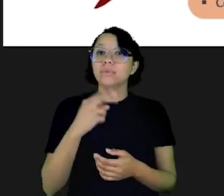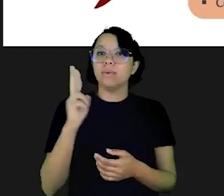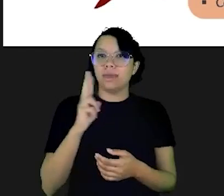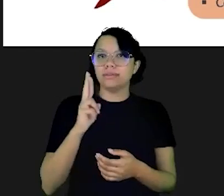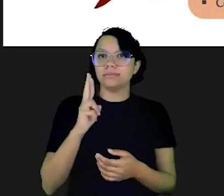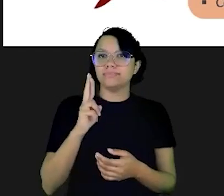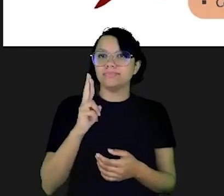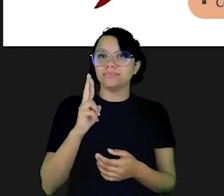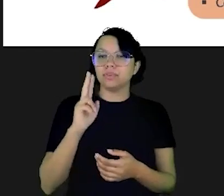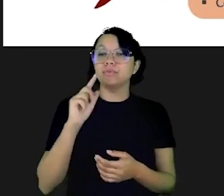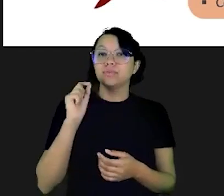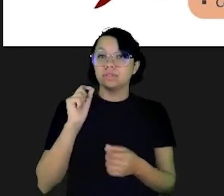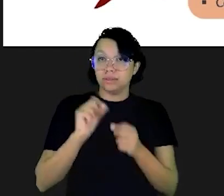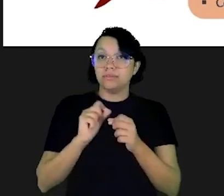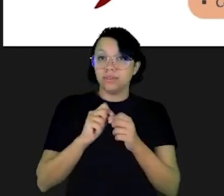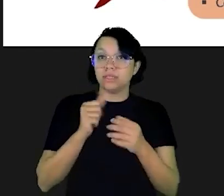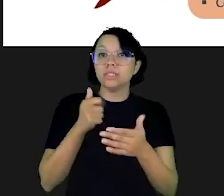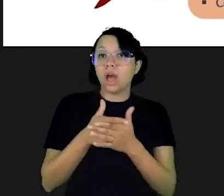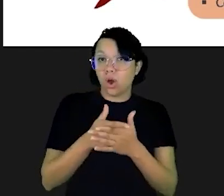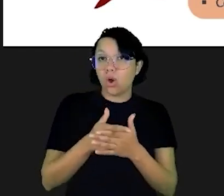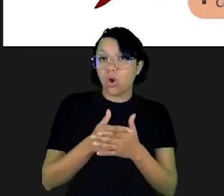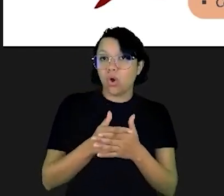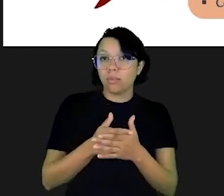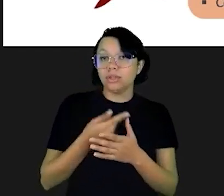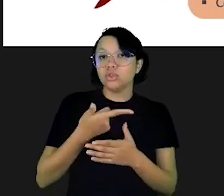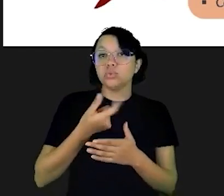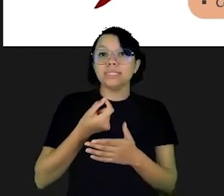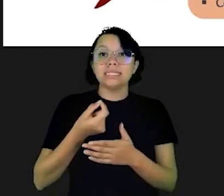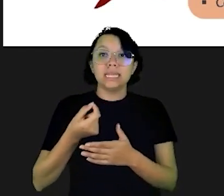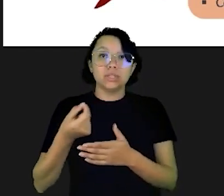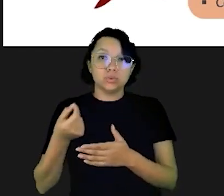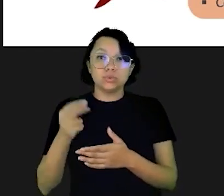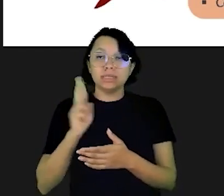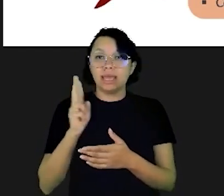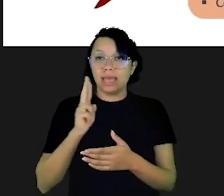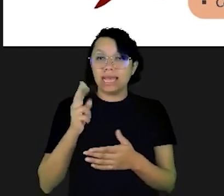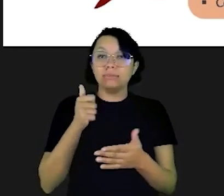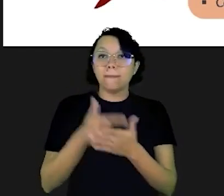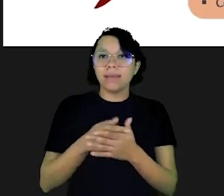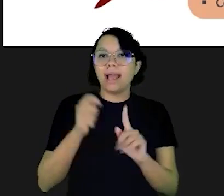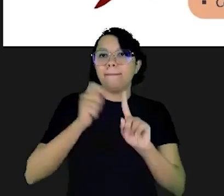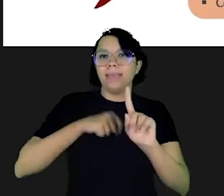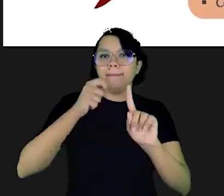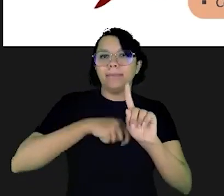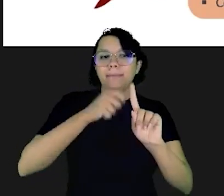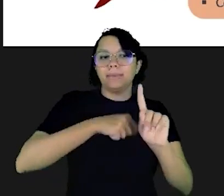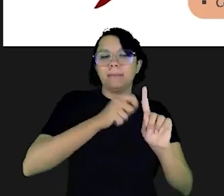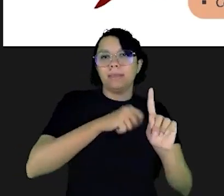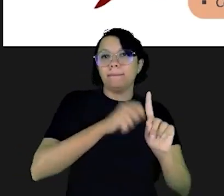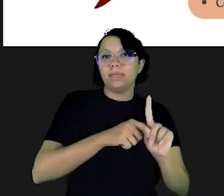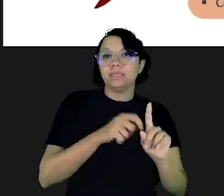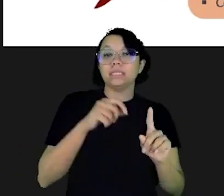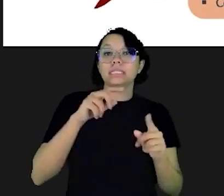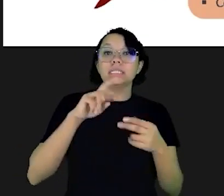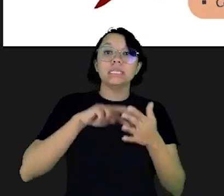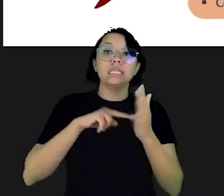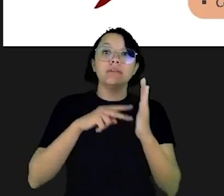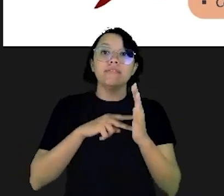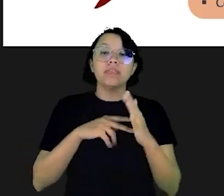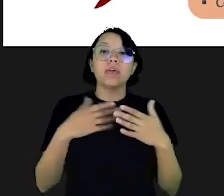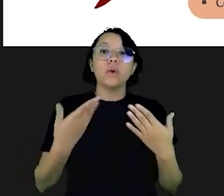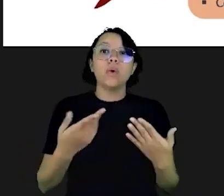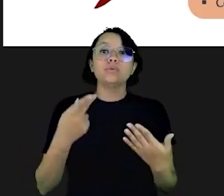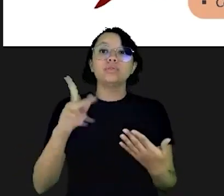é um salário de mil reais você fez um financiamento e você tem duzentos reais em prestações para pagar isso